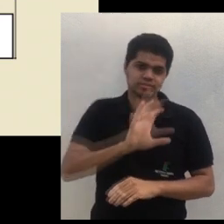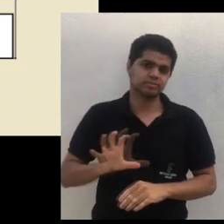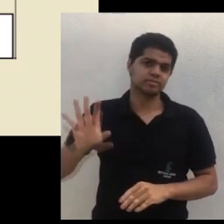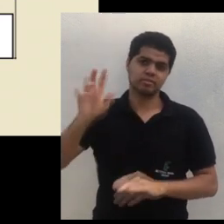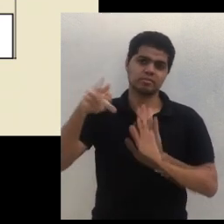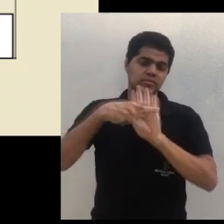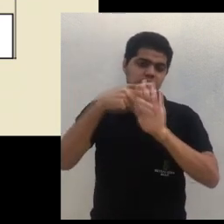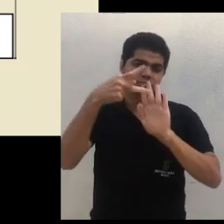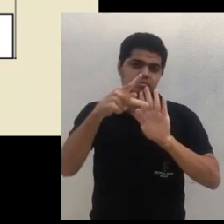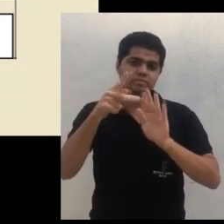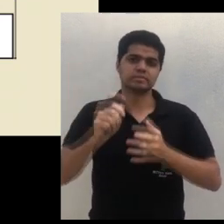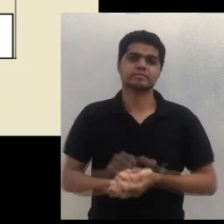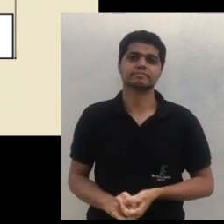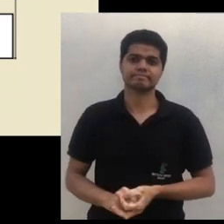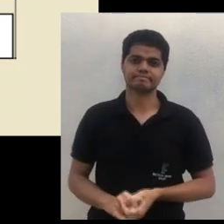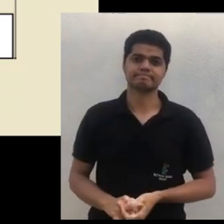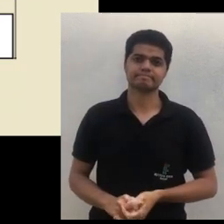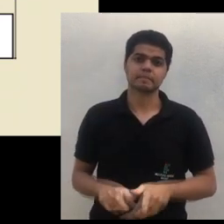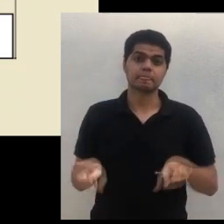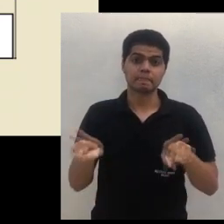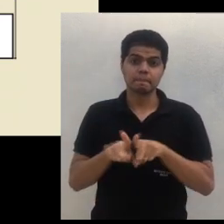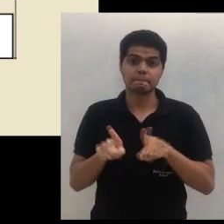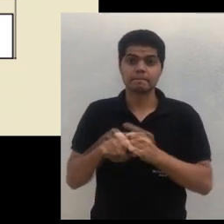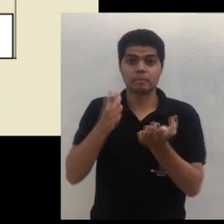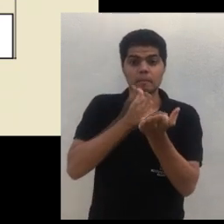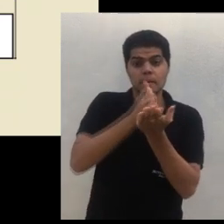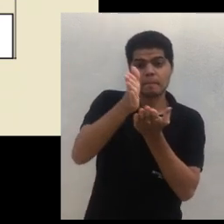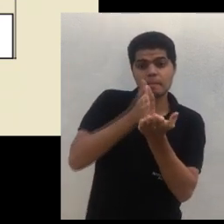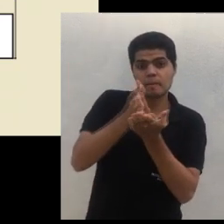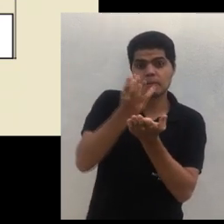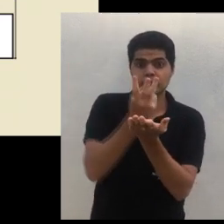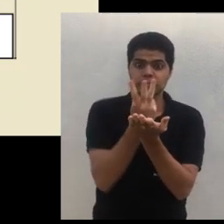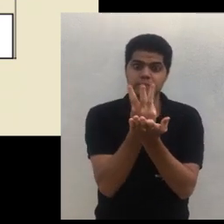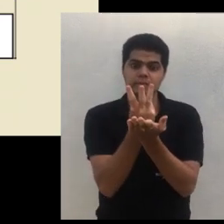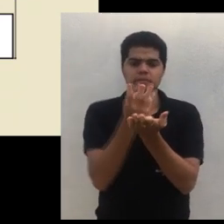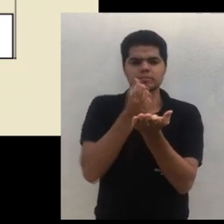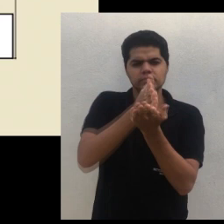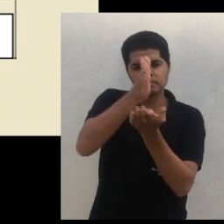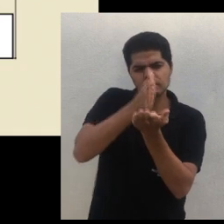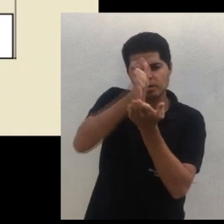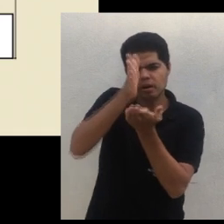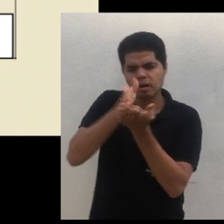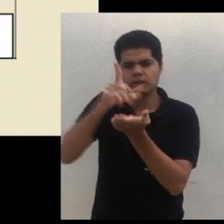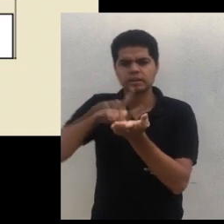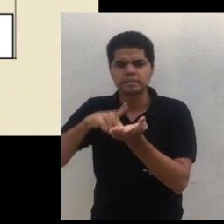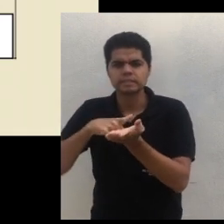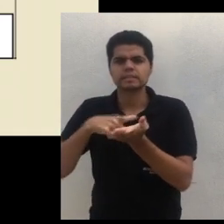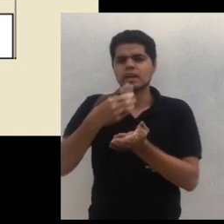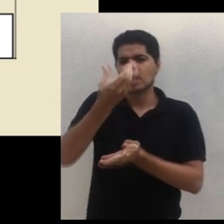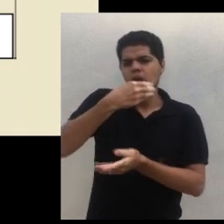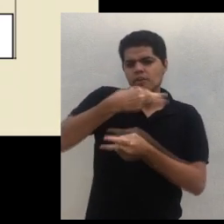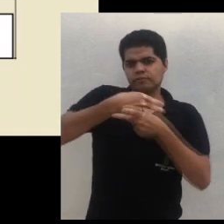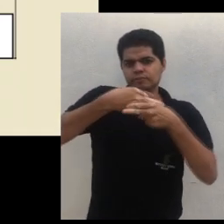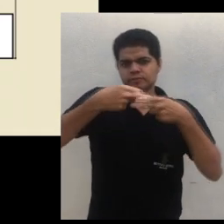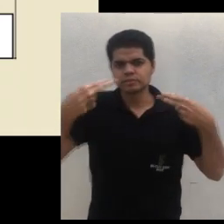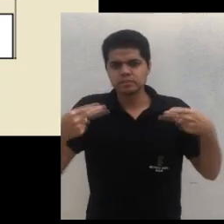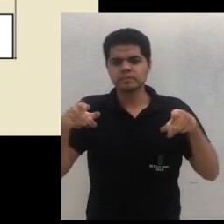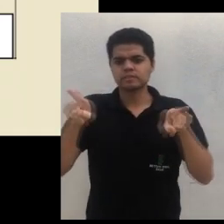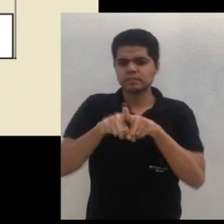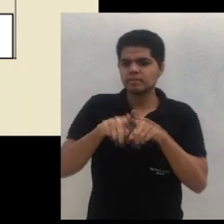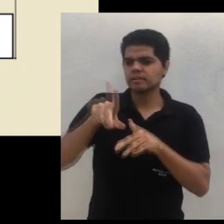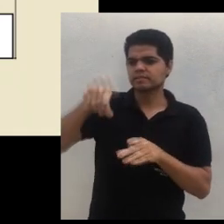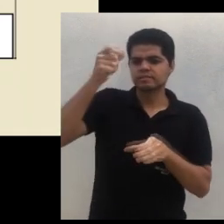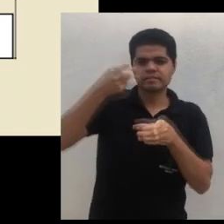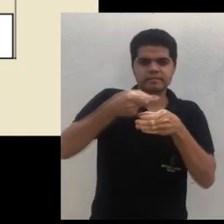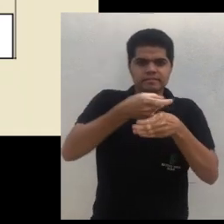arbóreas com frutíferas. Ah, eu quero goiaba, eu quero caju, eu quero graviola, eu quero acerola, mas vocês vejam que eu